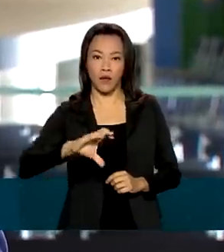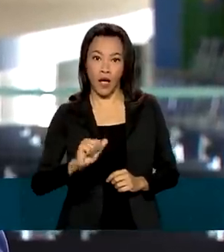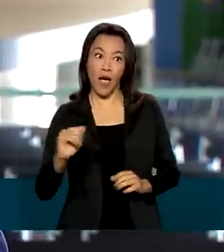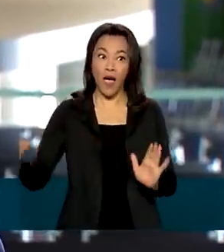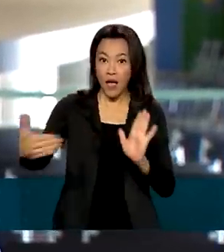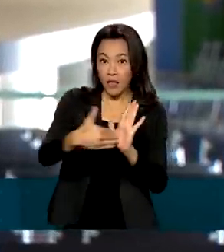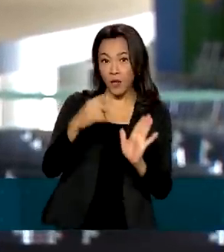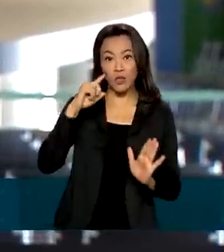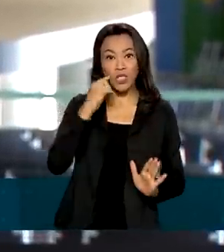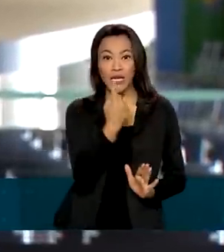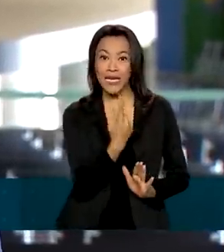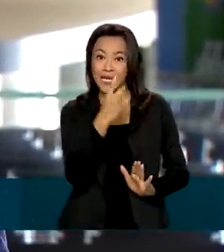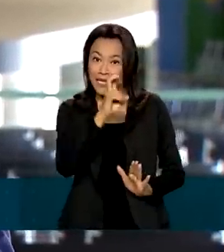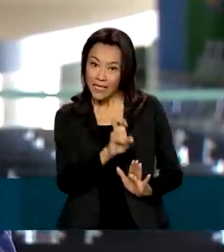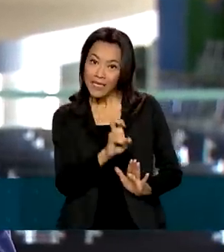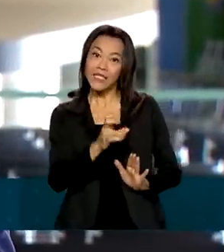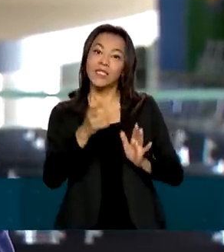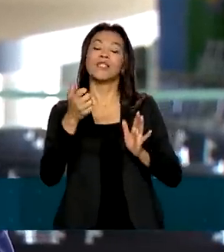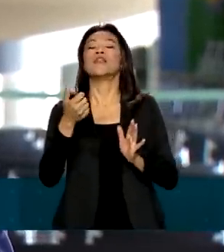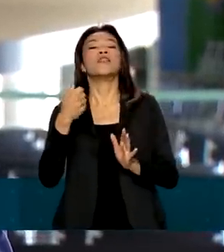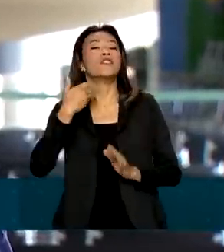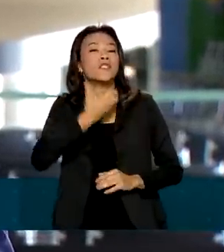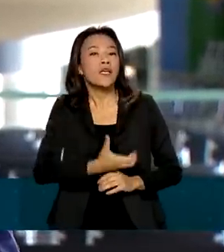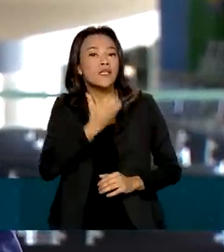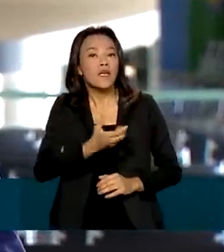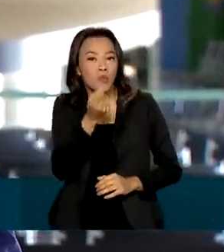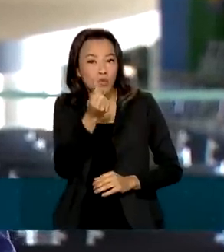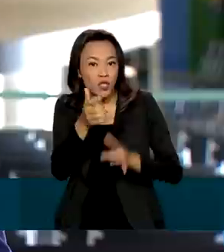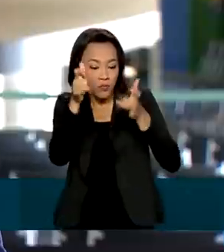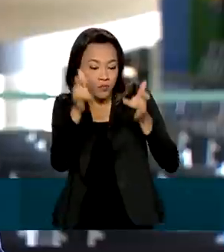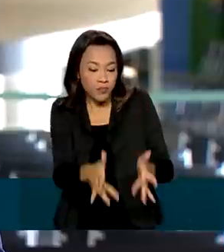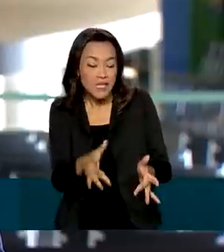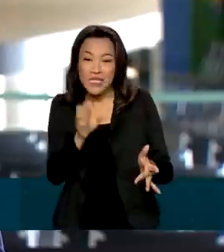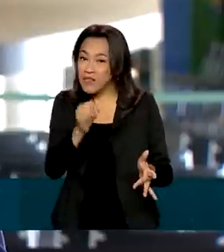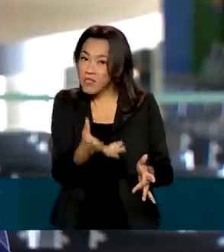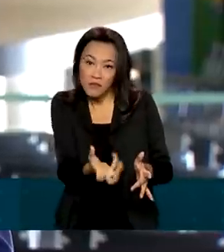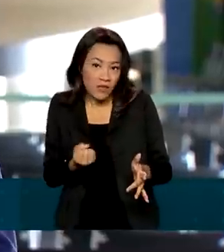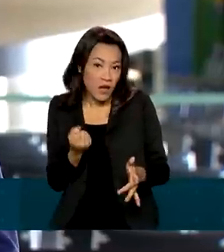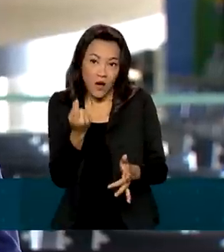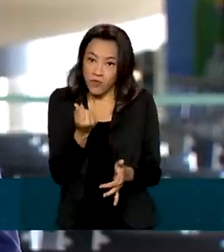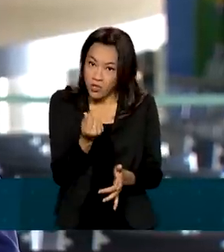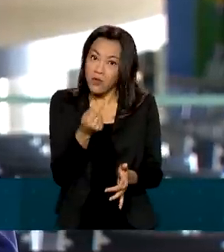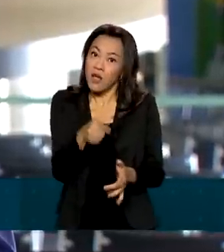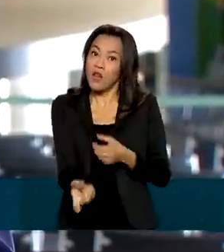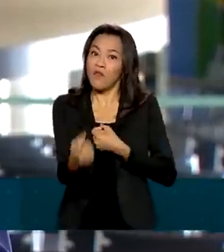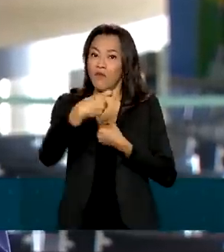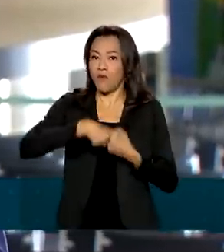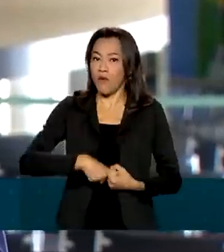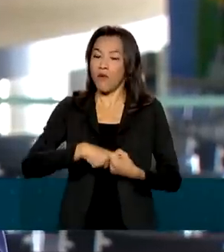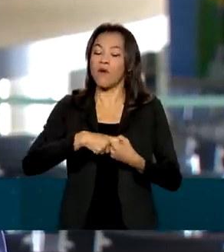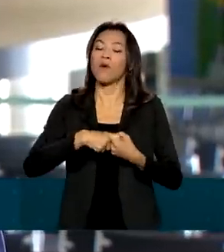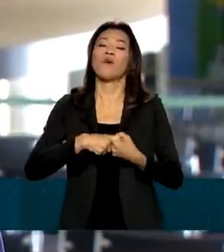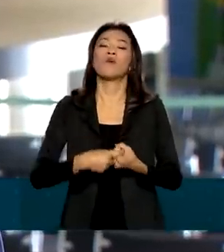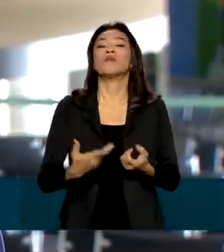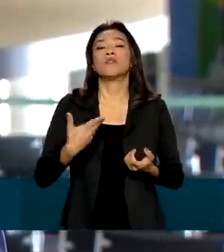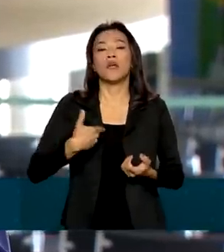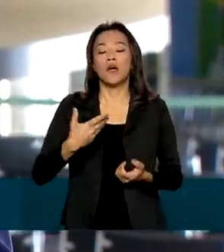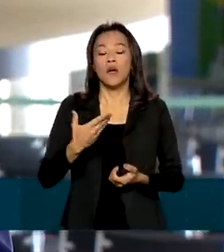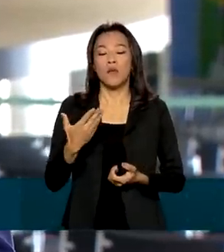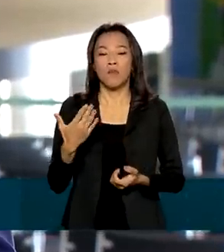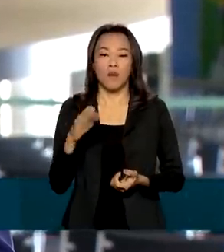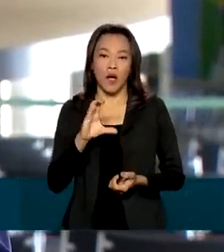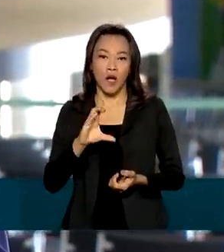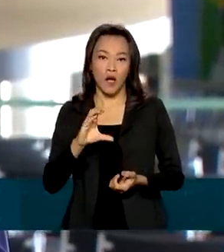15 de dezembro. E após essa data, o dinheiro, caso não seja movimentado, ele volta para a conta vinculada do FGTS